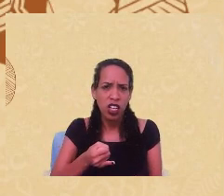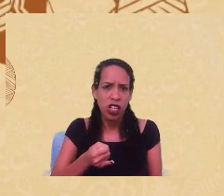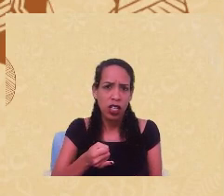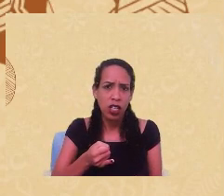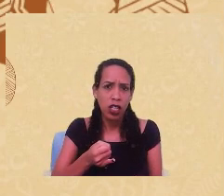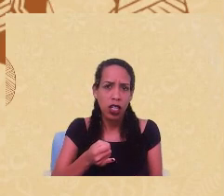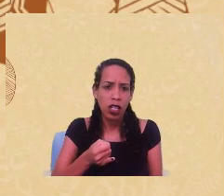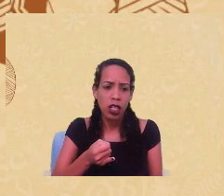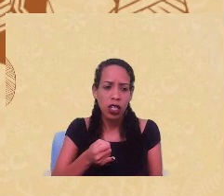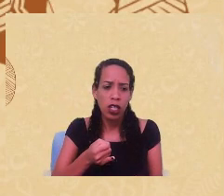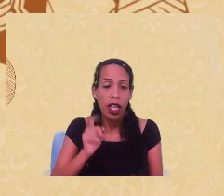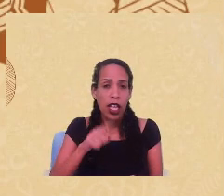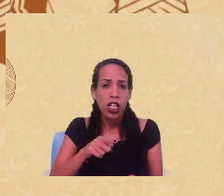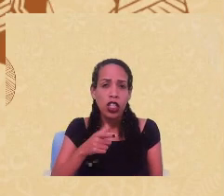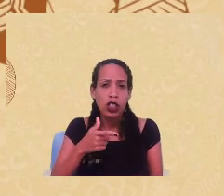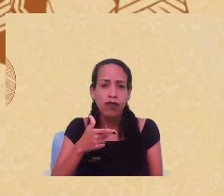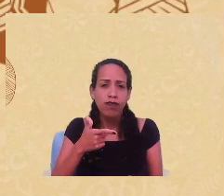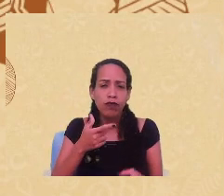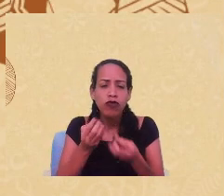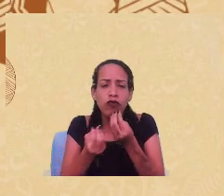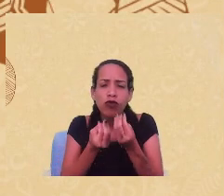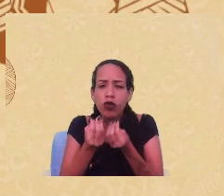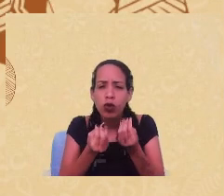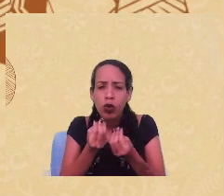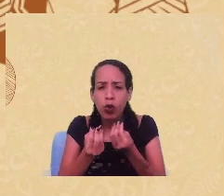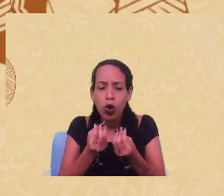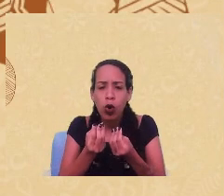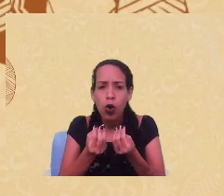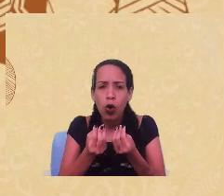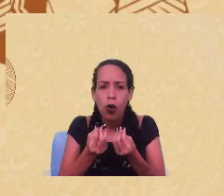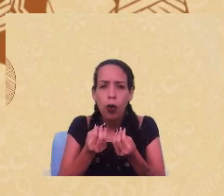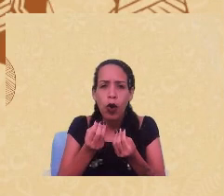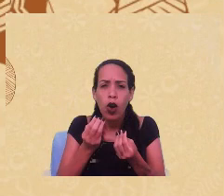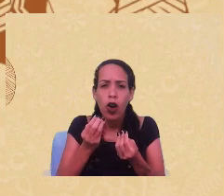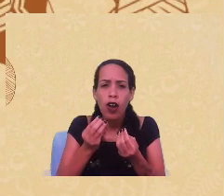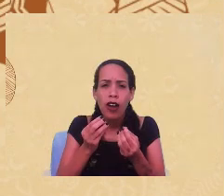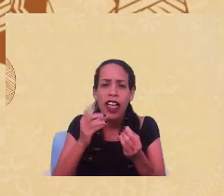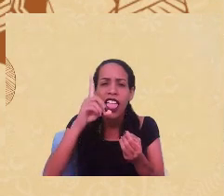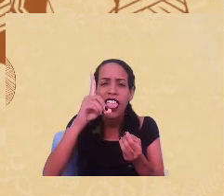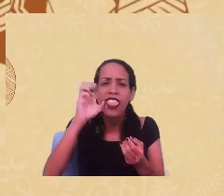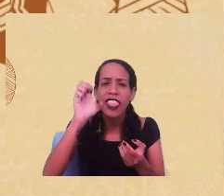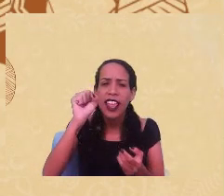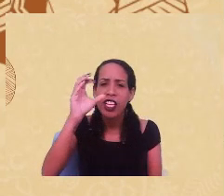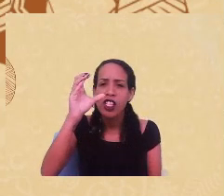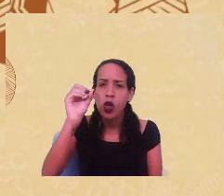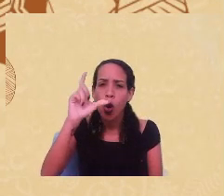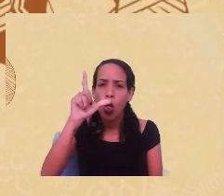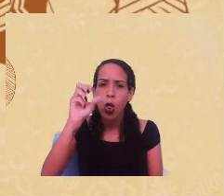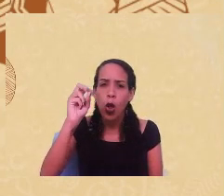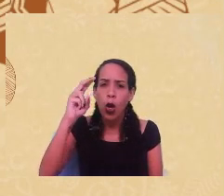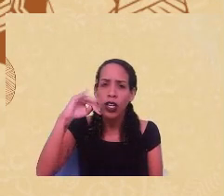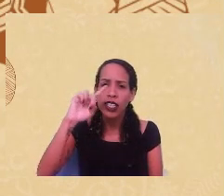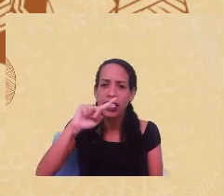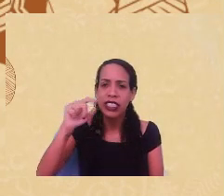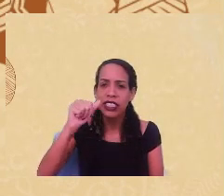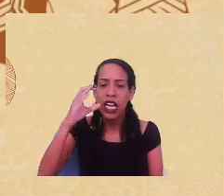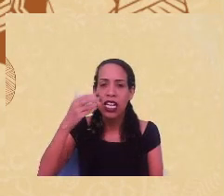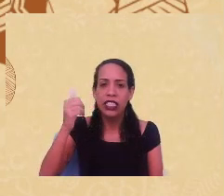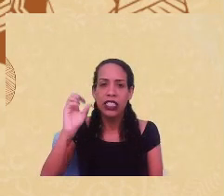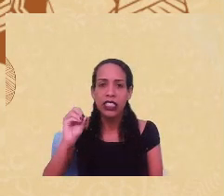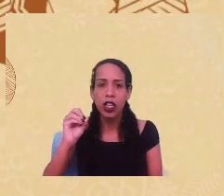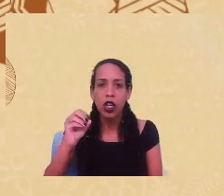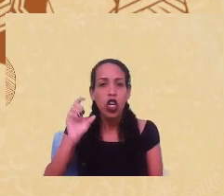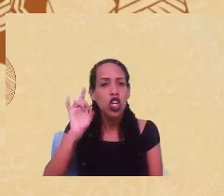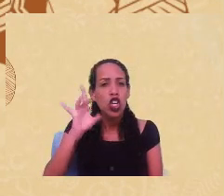na tentativa da descolonização das nossas práticas. Não basta só propor uma prática,